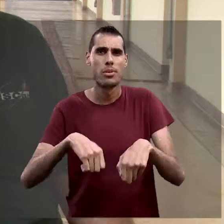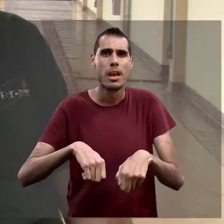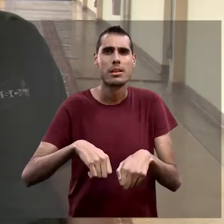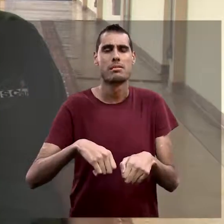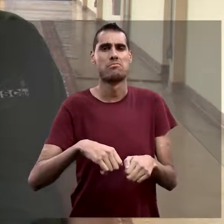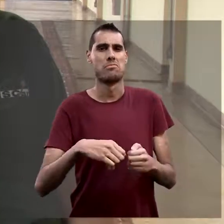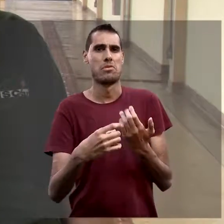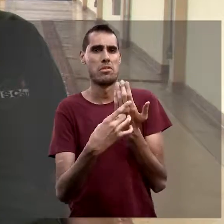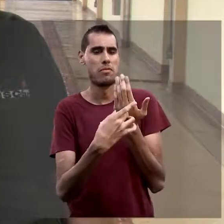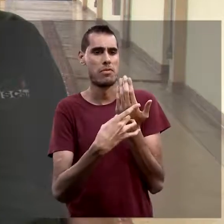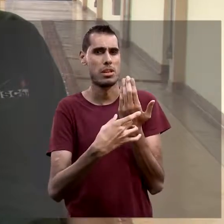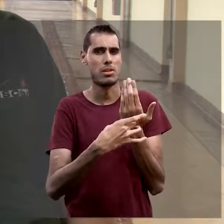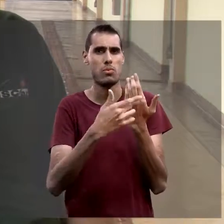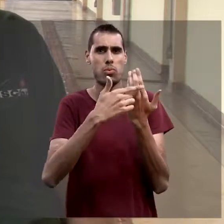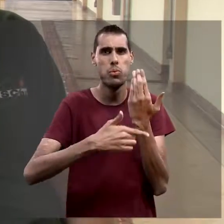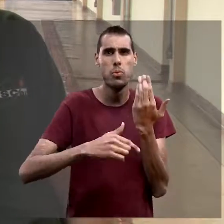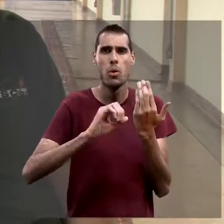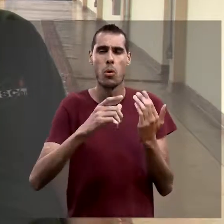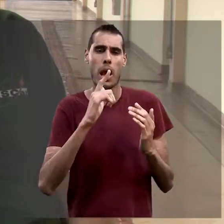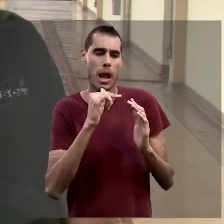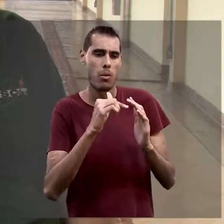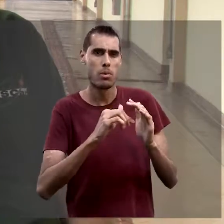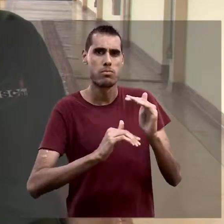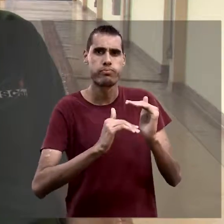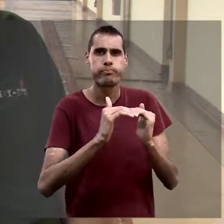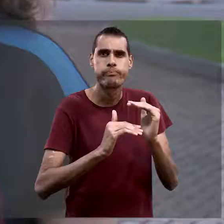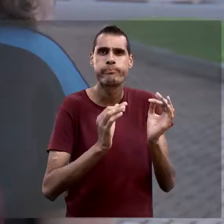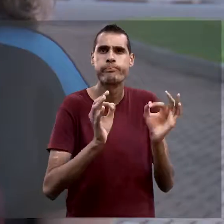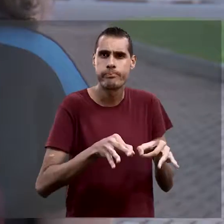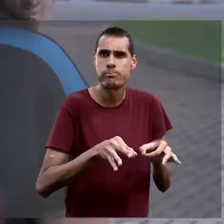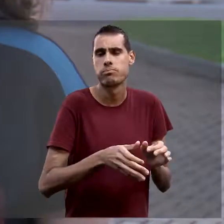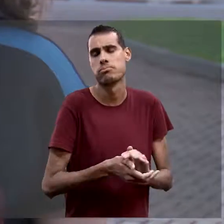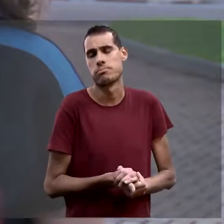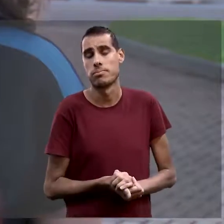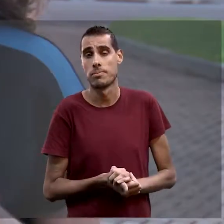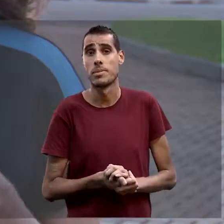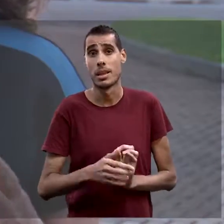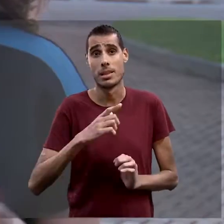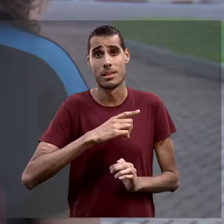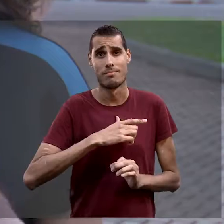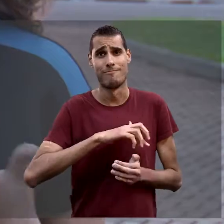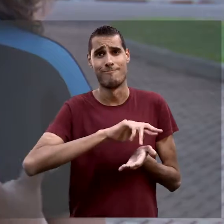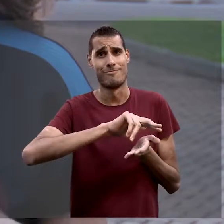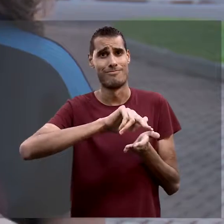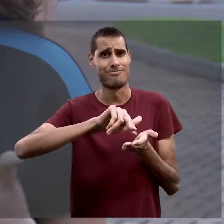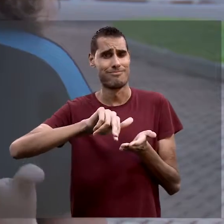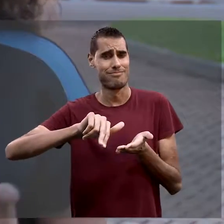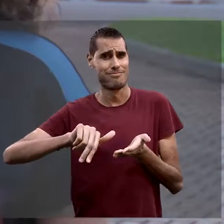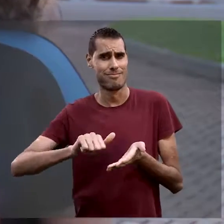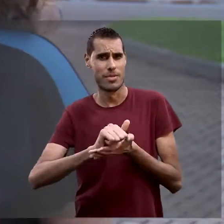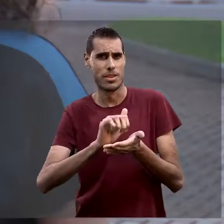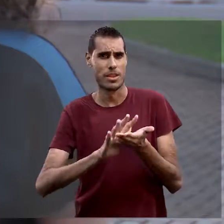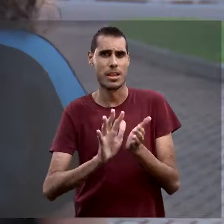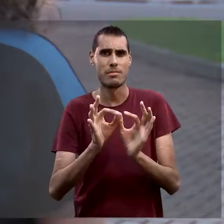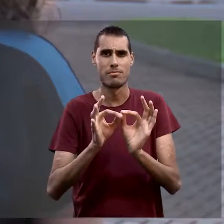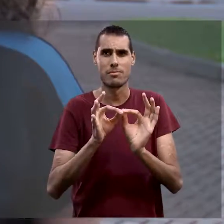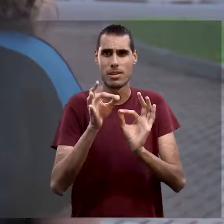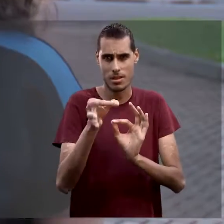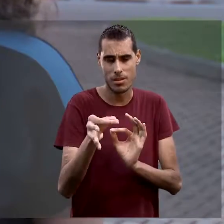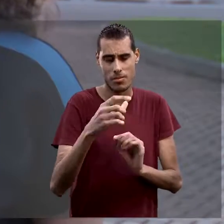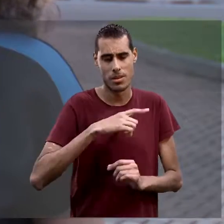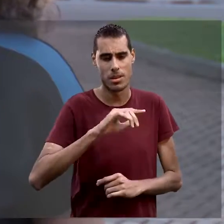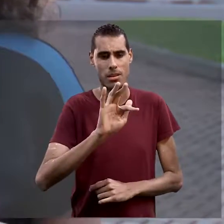purificação de água ou para esterilização de vitrarias. E nós temos várias atividades de extensão.